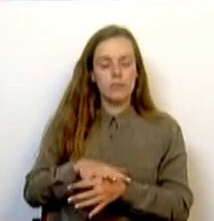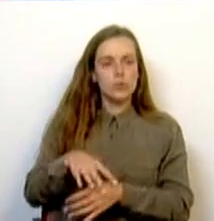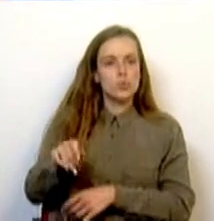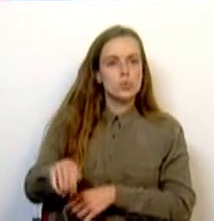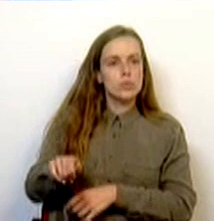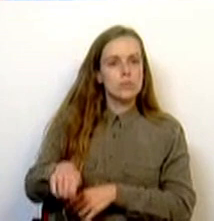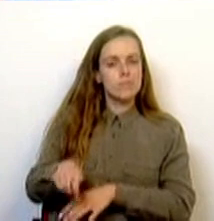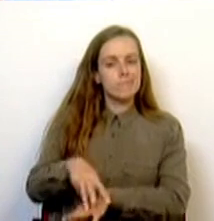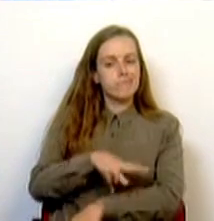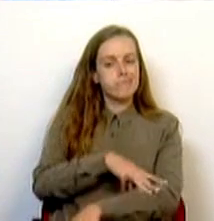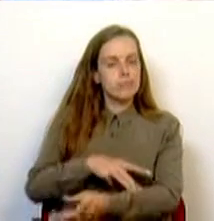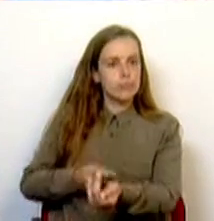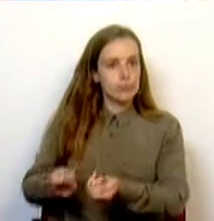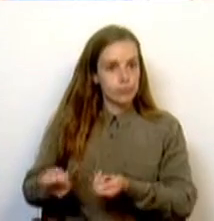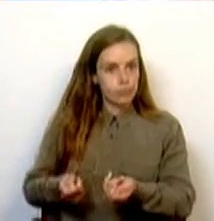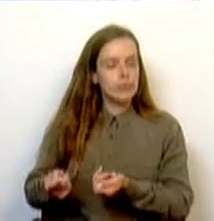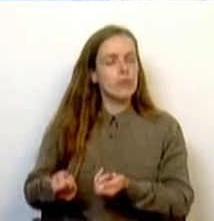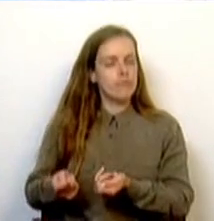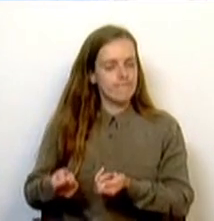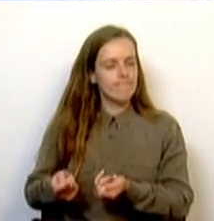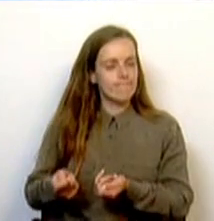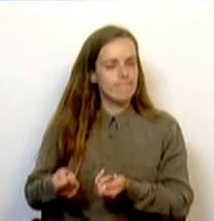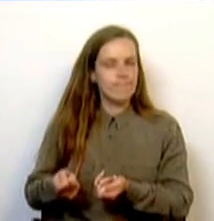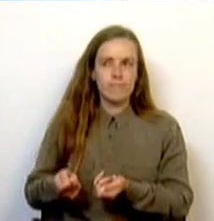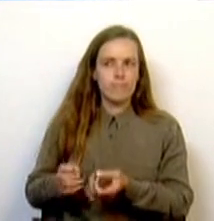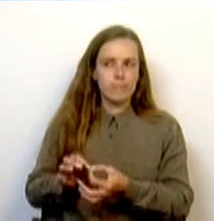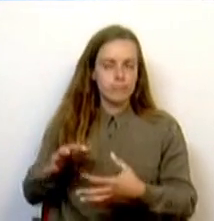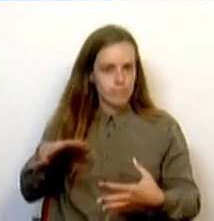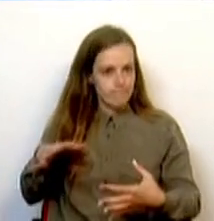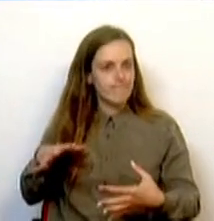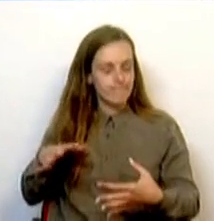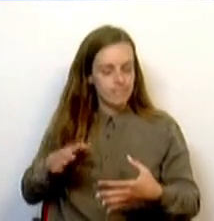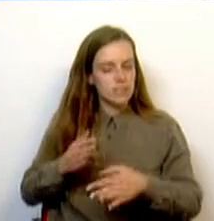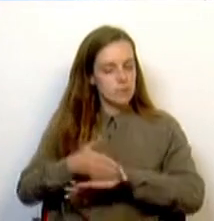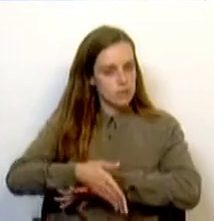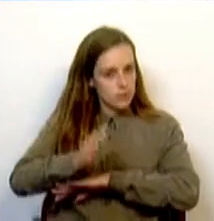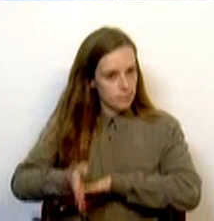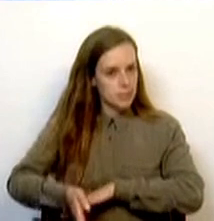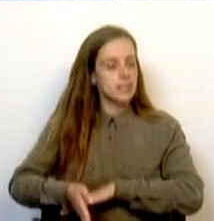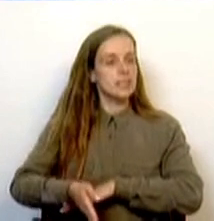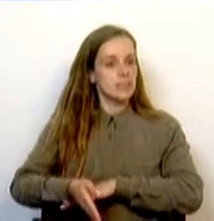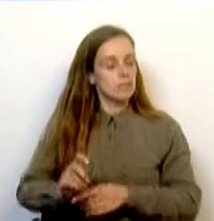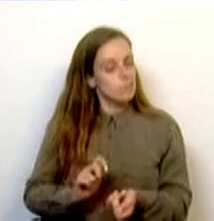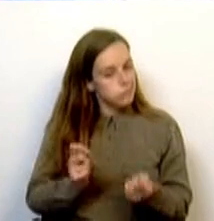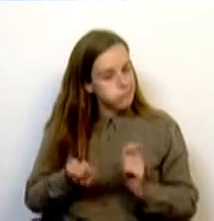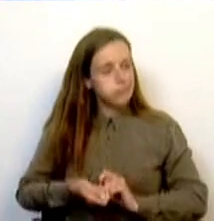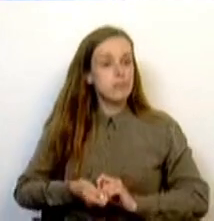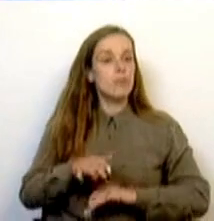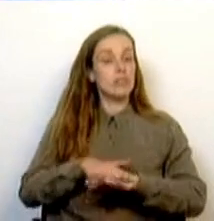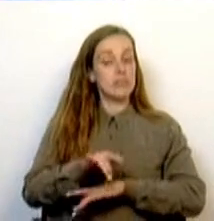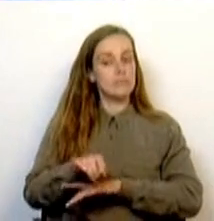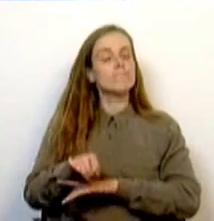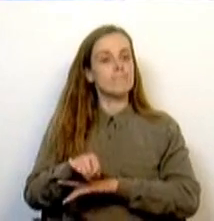bem longe desta realidade e precisa, de facto, de intervenção. É isso que hoje aqui se traz,